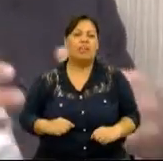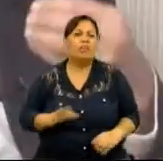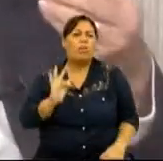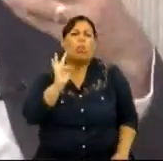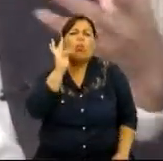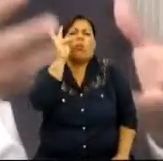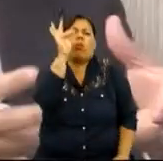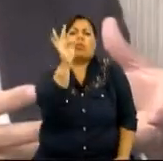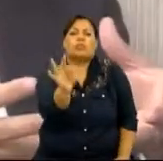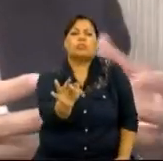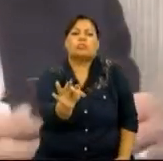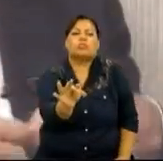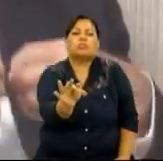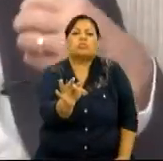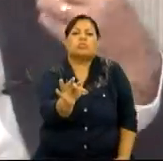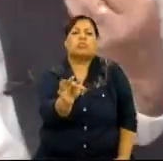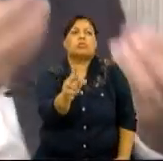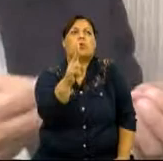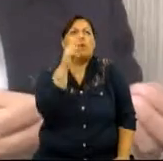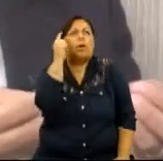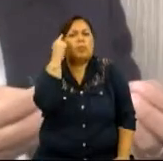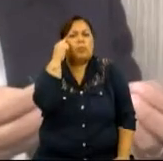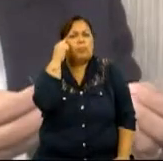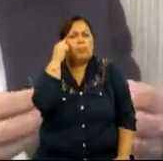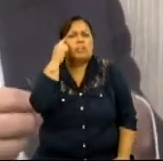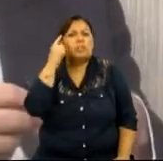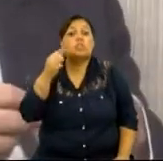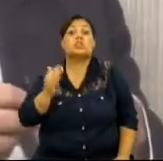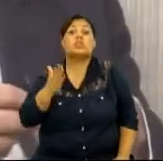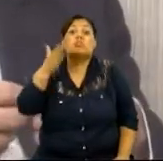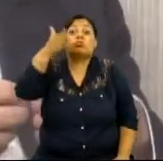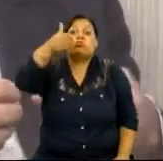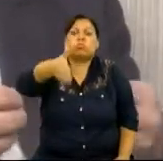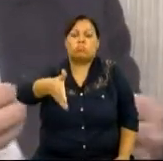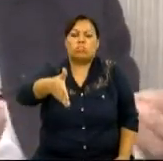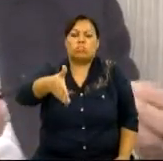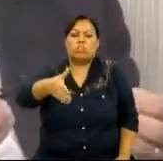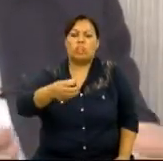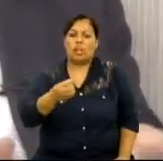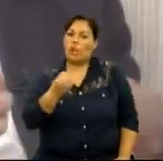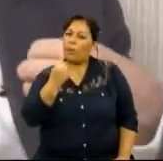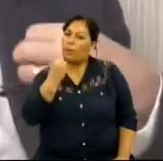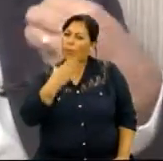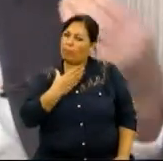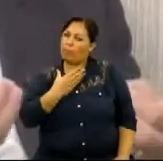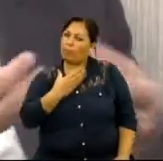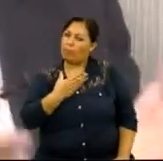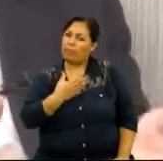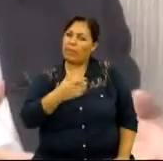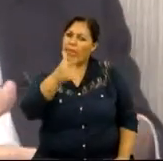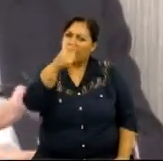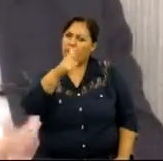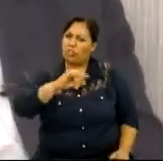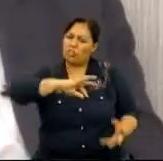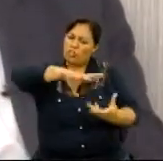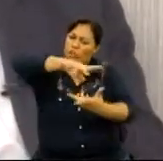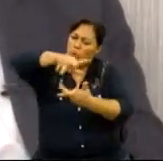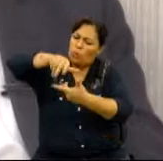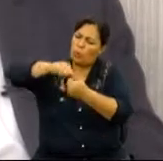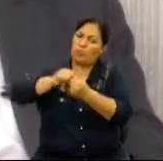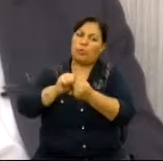uma visão, vislumbrou um futuro, identificou alguma coisa onde poderíamos chegar, um bem que ela poderia